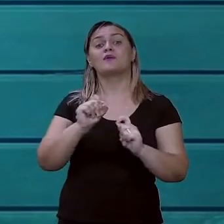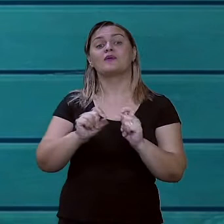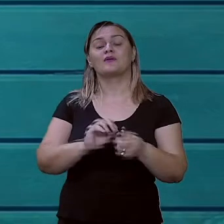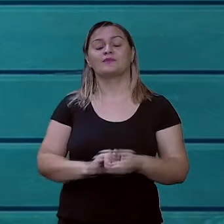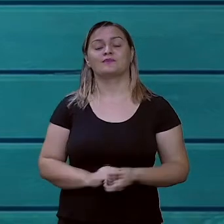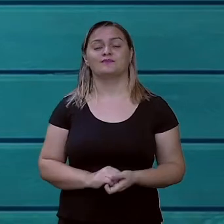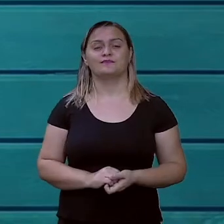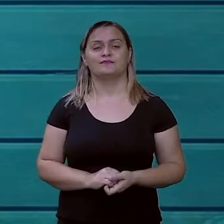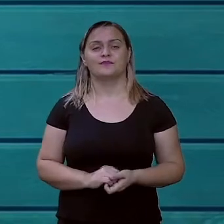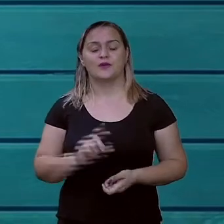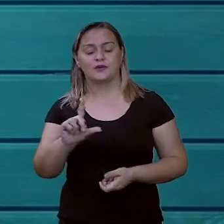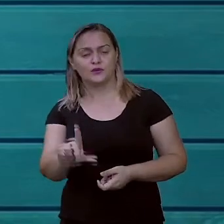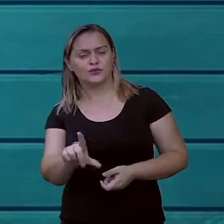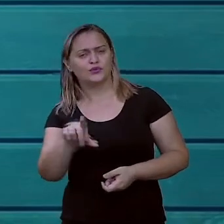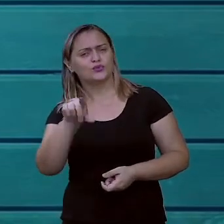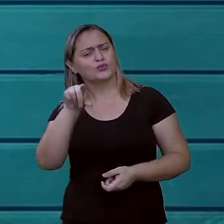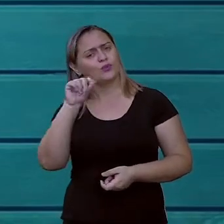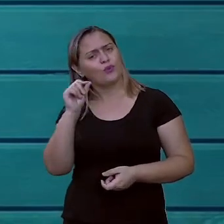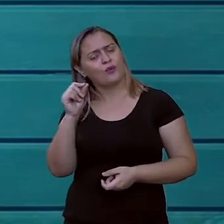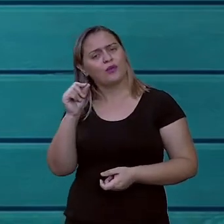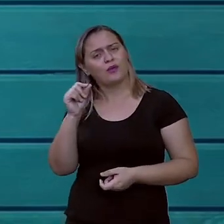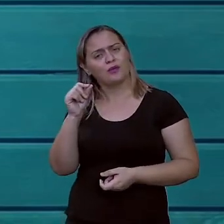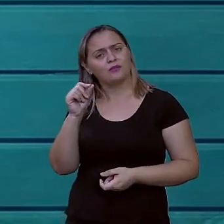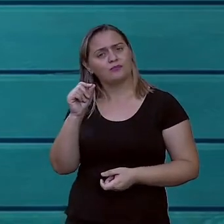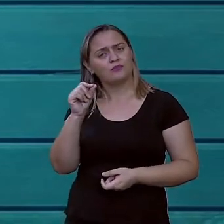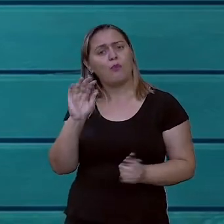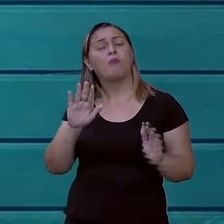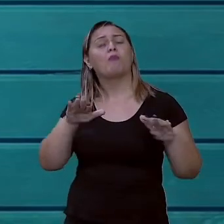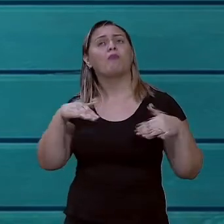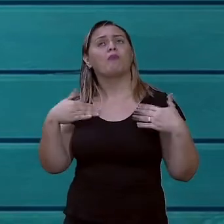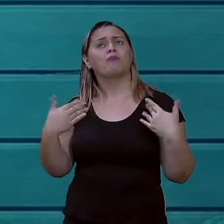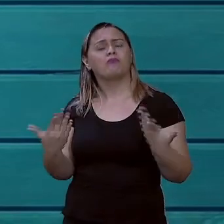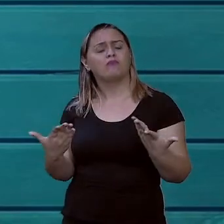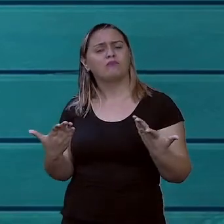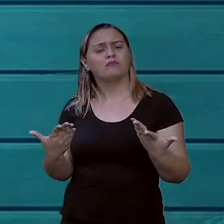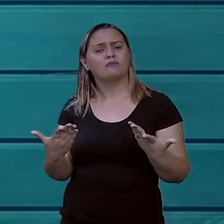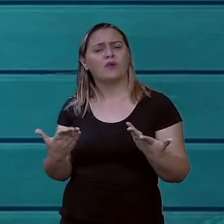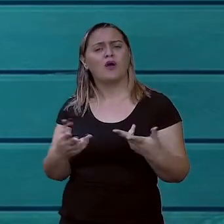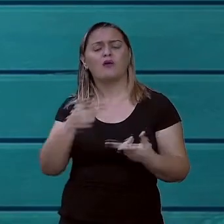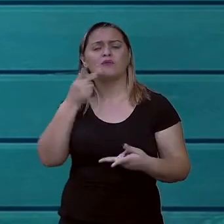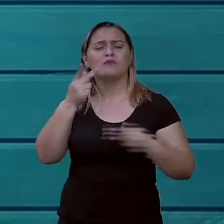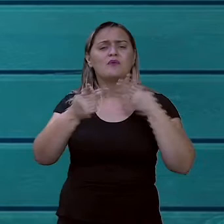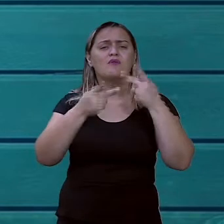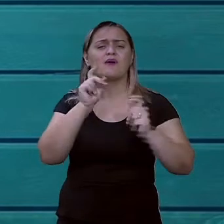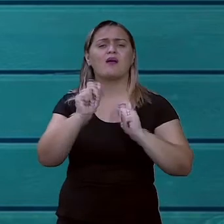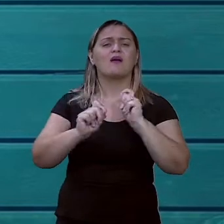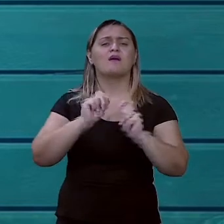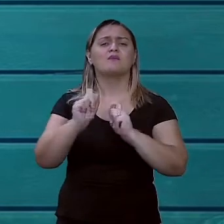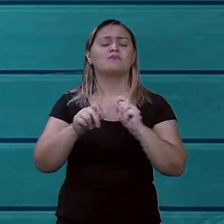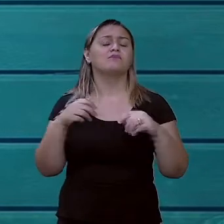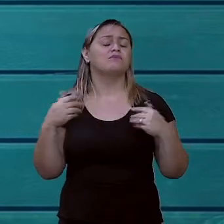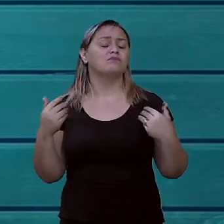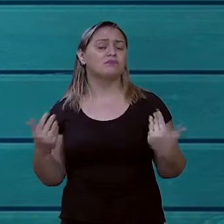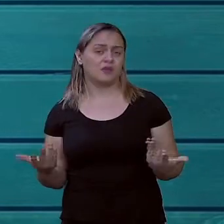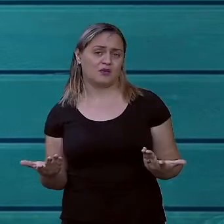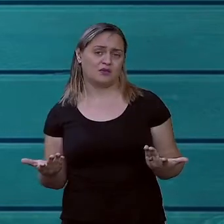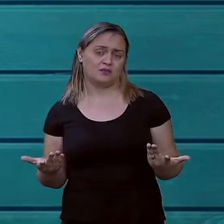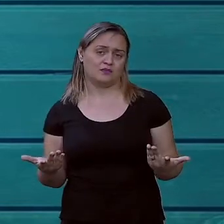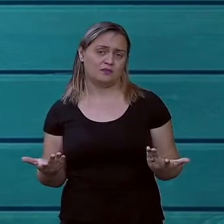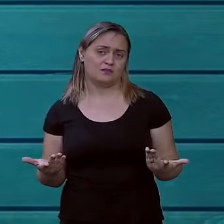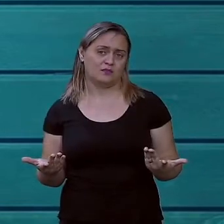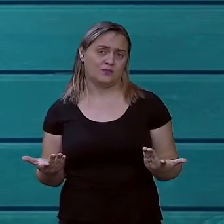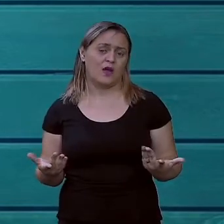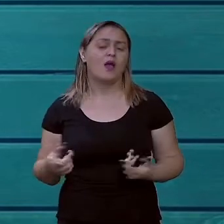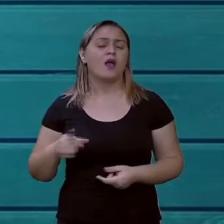Escolher e definir o tema, certo? Para se fazer um artigo de opinião, pessoal, o